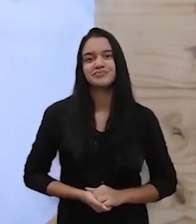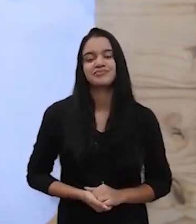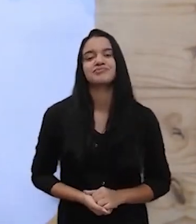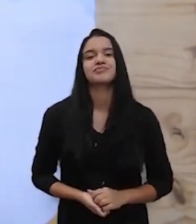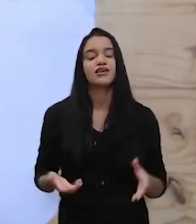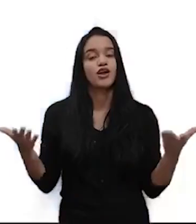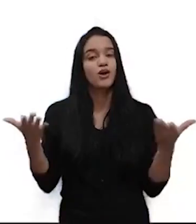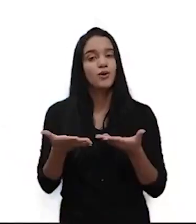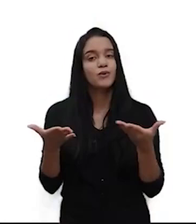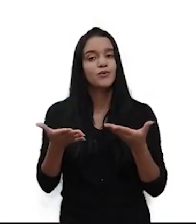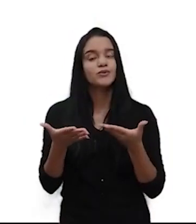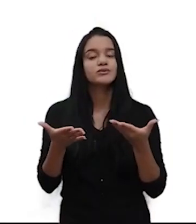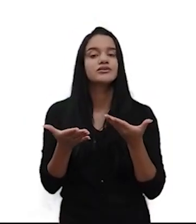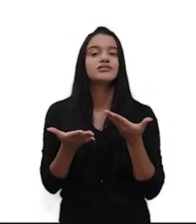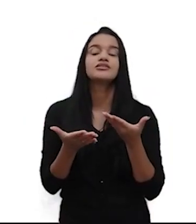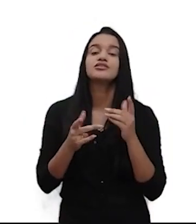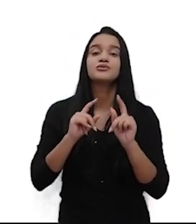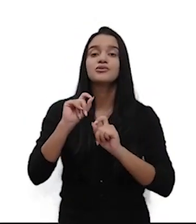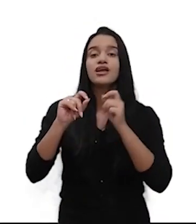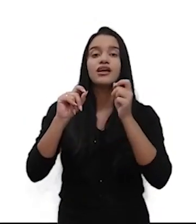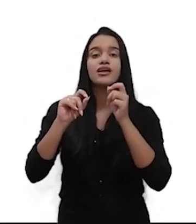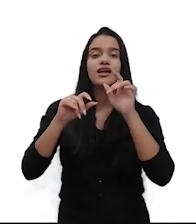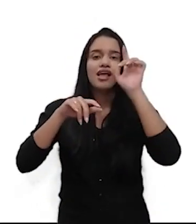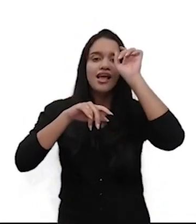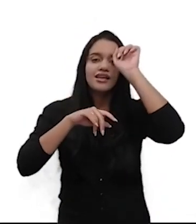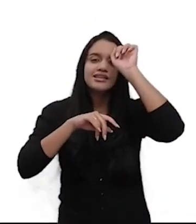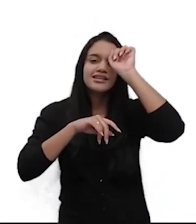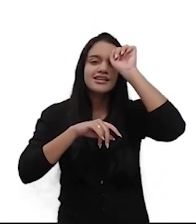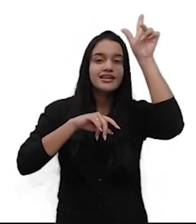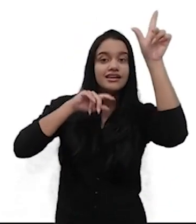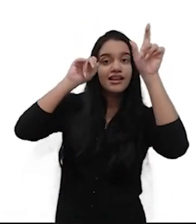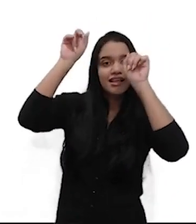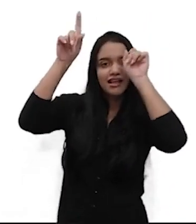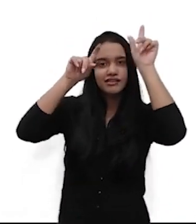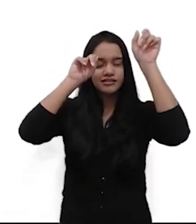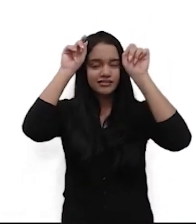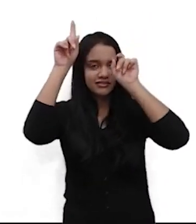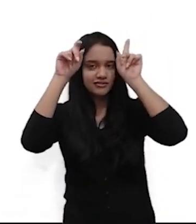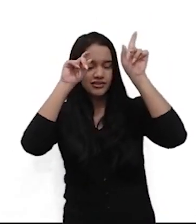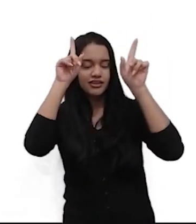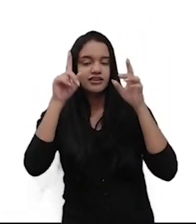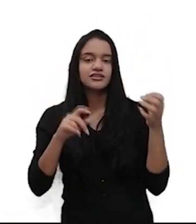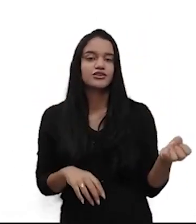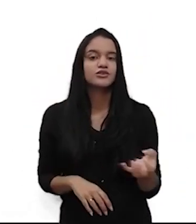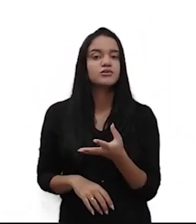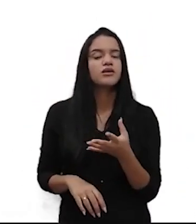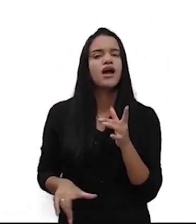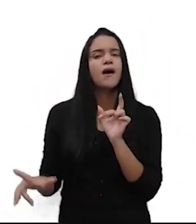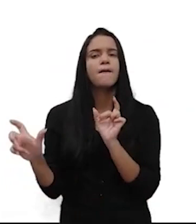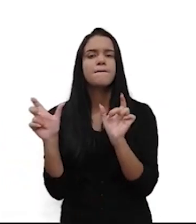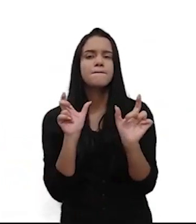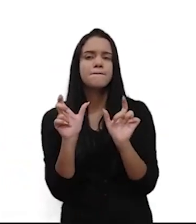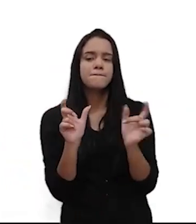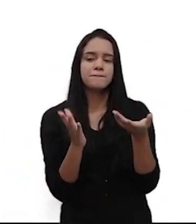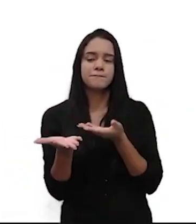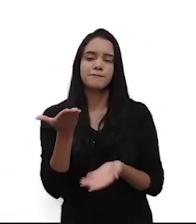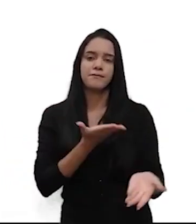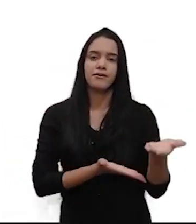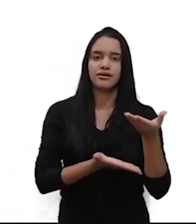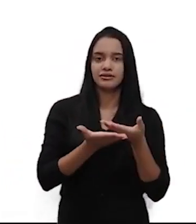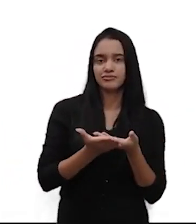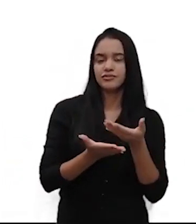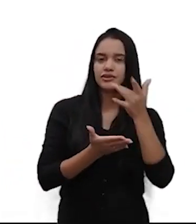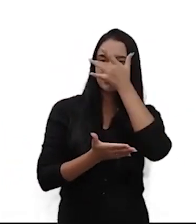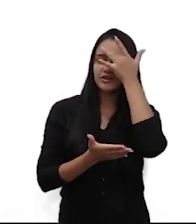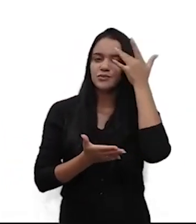Hoje iremos tratar sobre criatividade e inovação, tá? Embora as palavras, elas se assemelhem bastante e